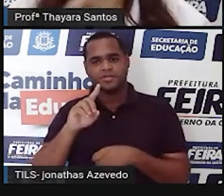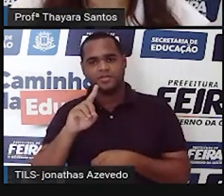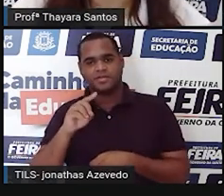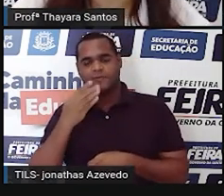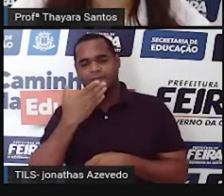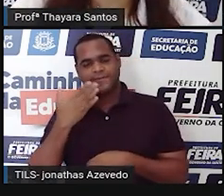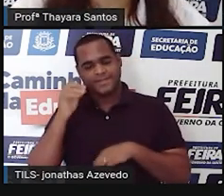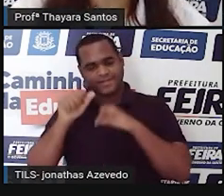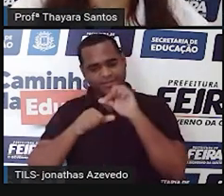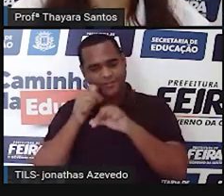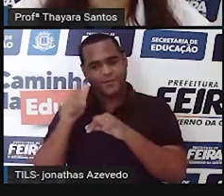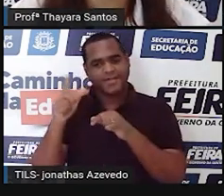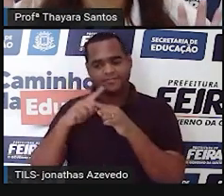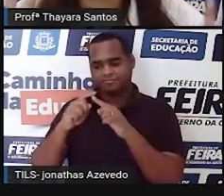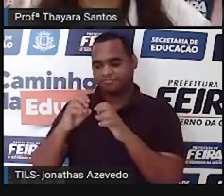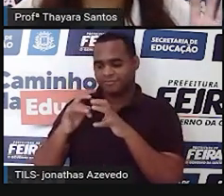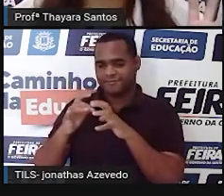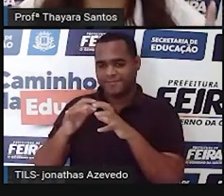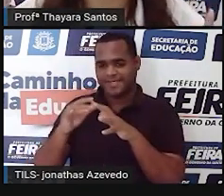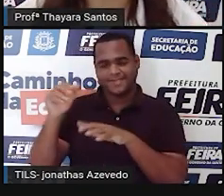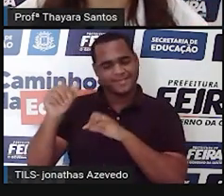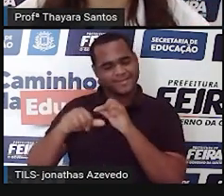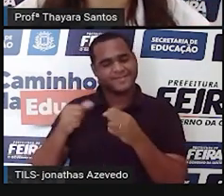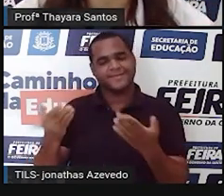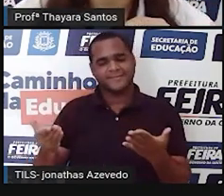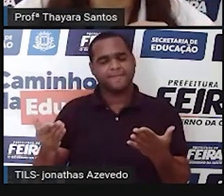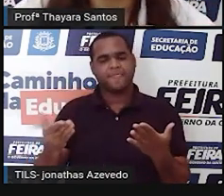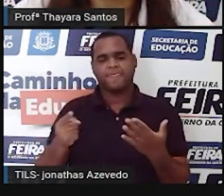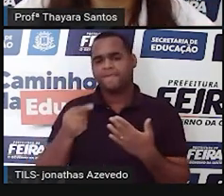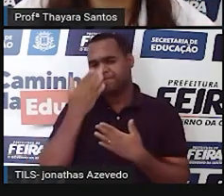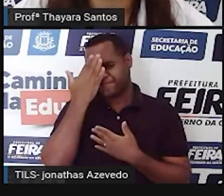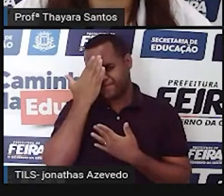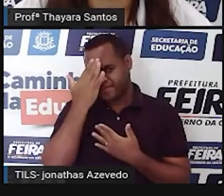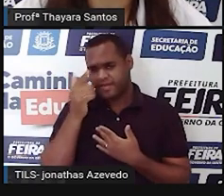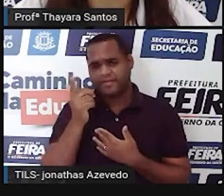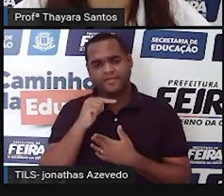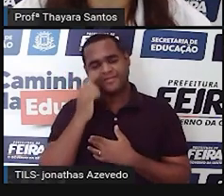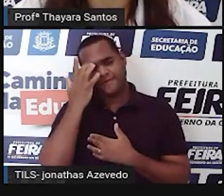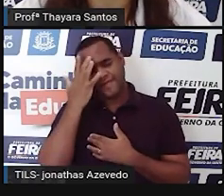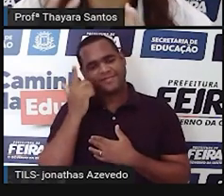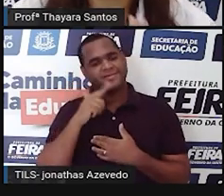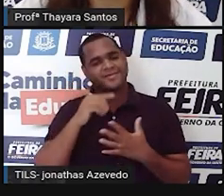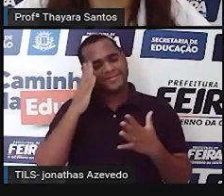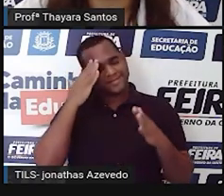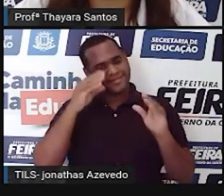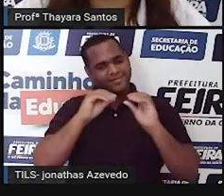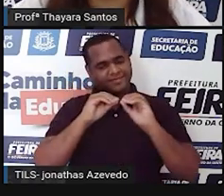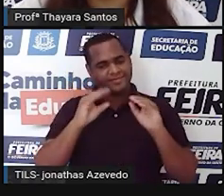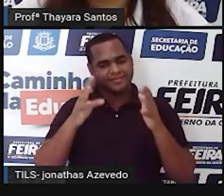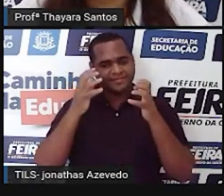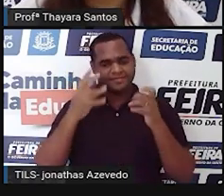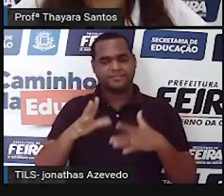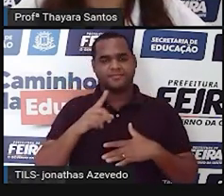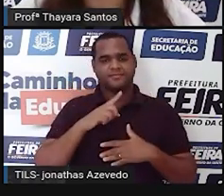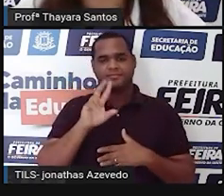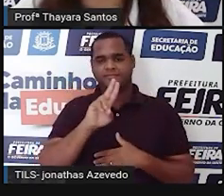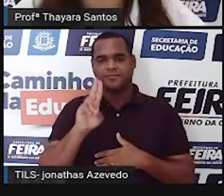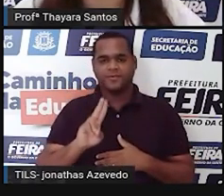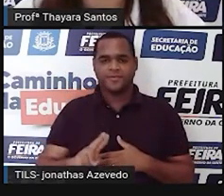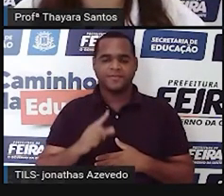açúcar que forma essa molécula. Então, sabendo essas coisas, fica mais fácil para a gente entender e lembrar dos nomes.